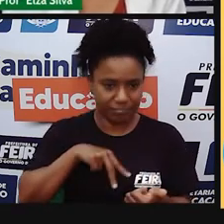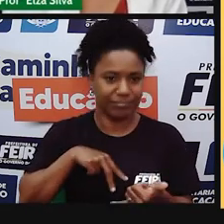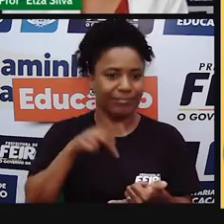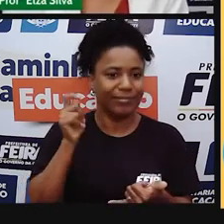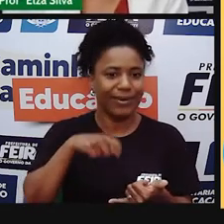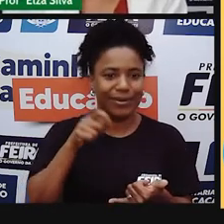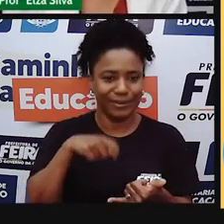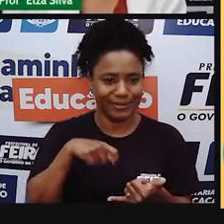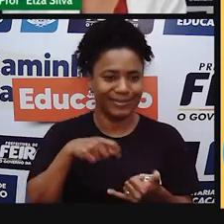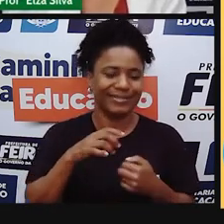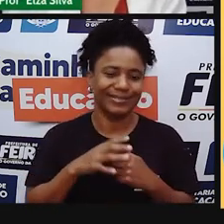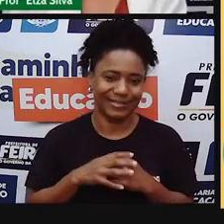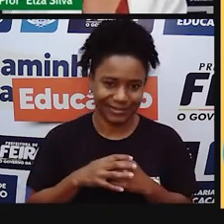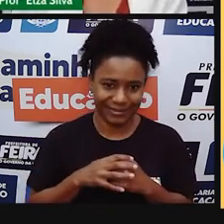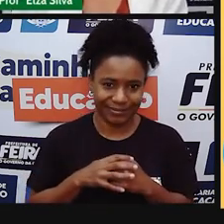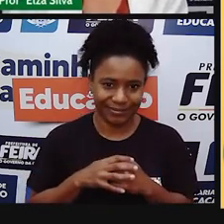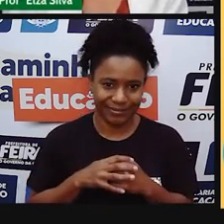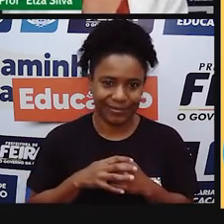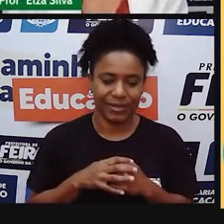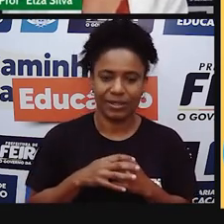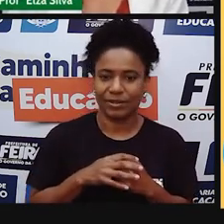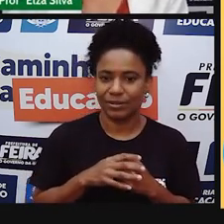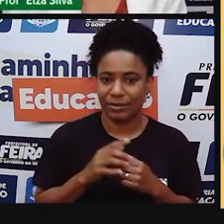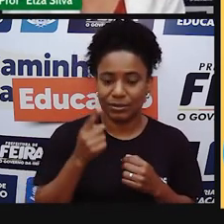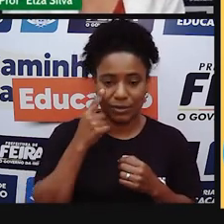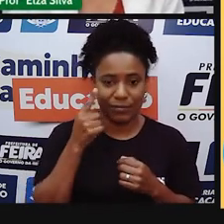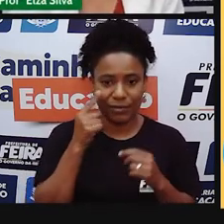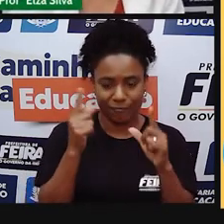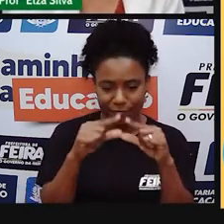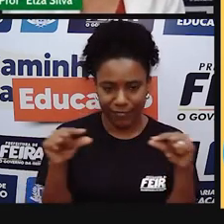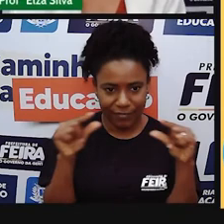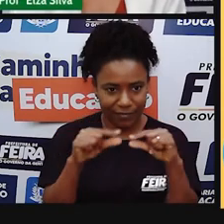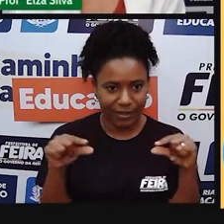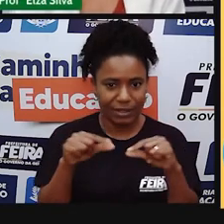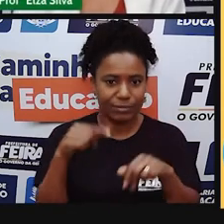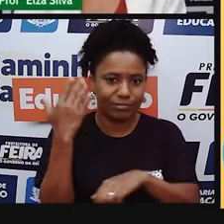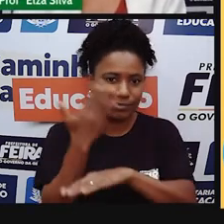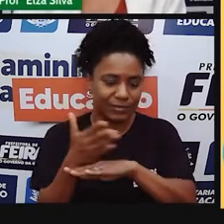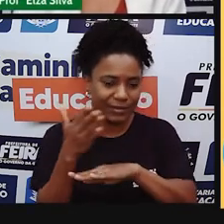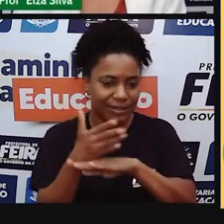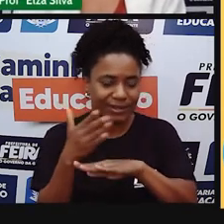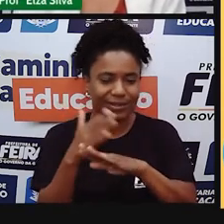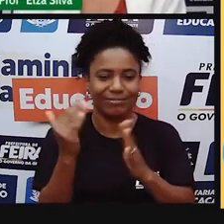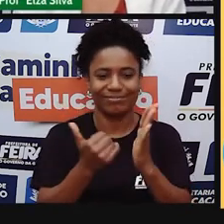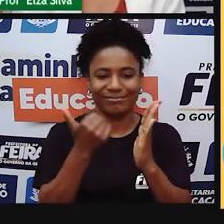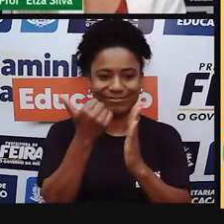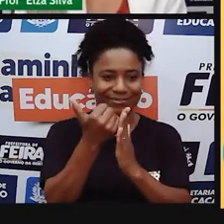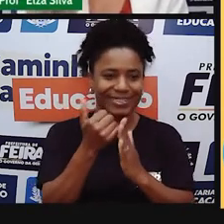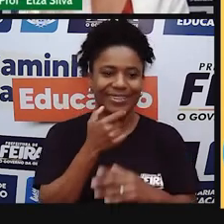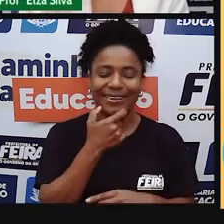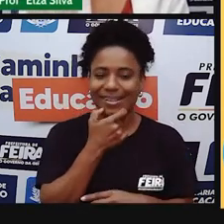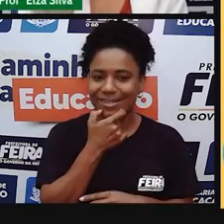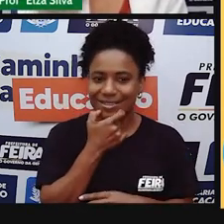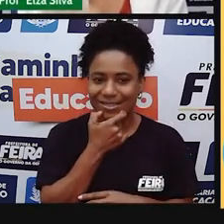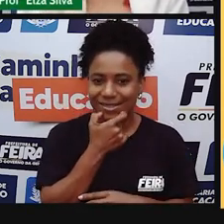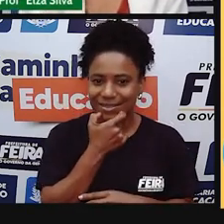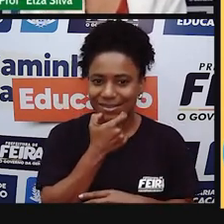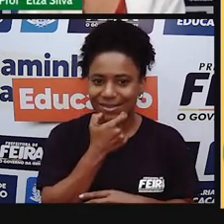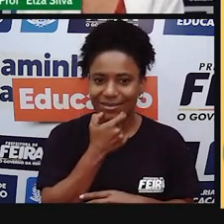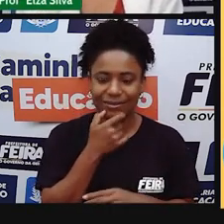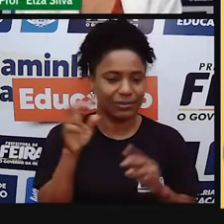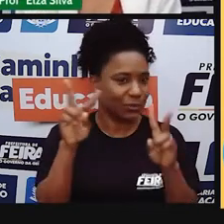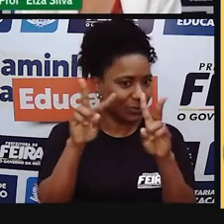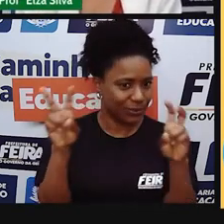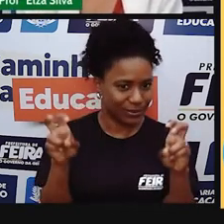exemplo. São apenas frases para a gente praticar um pouco mais o nosso inglês focado nessa